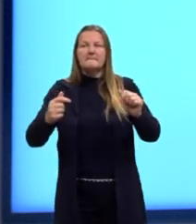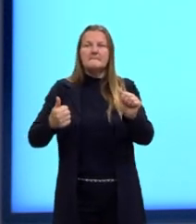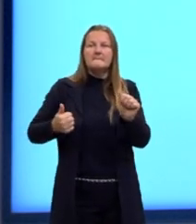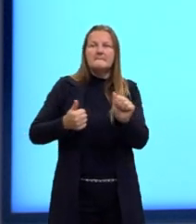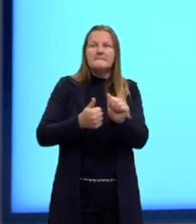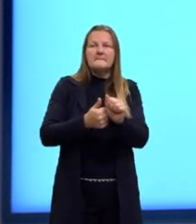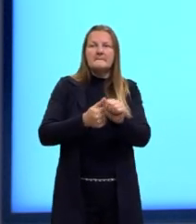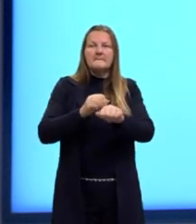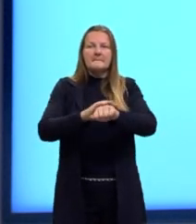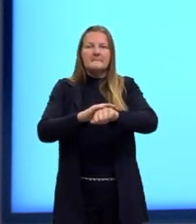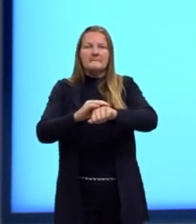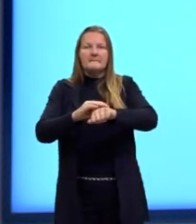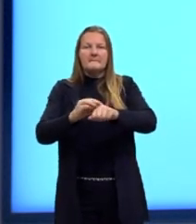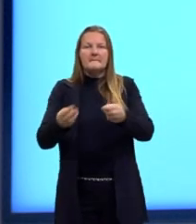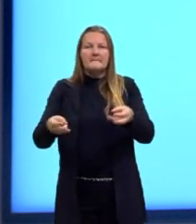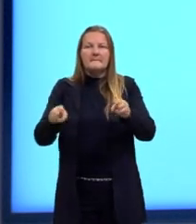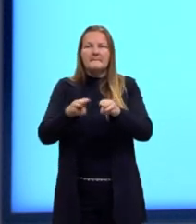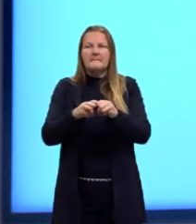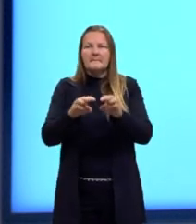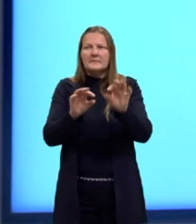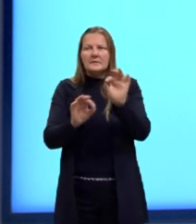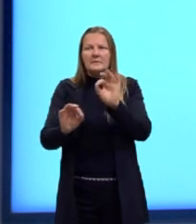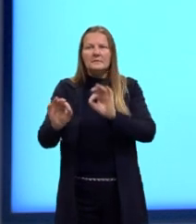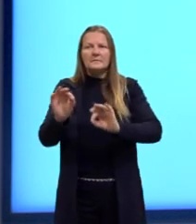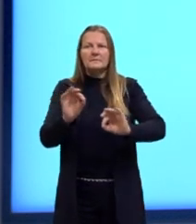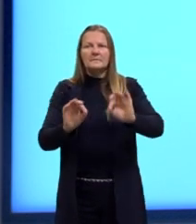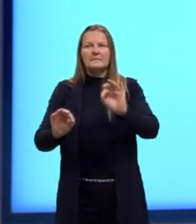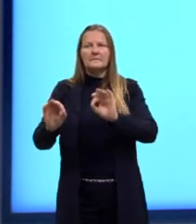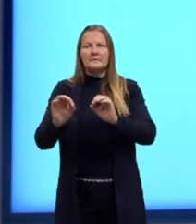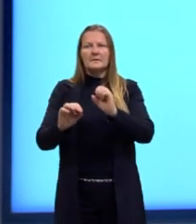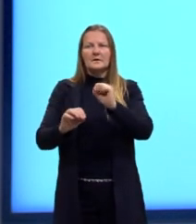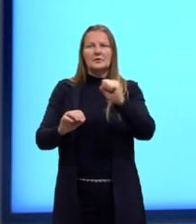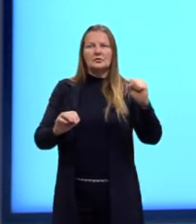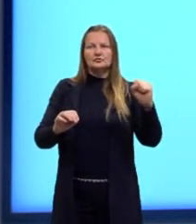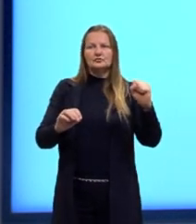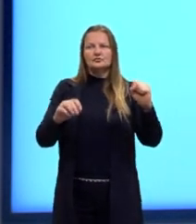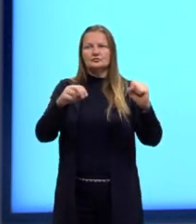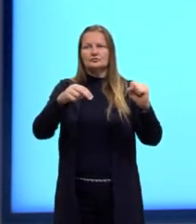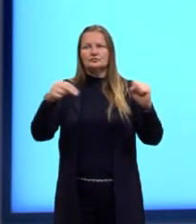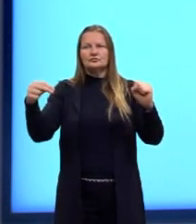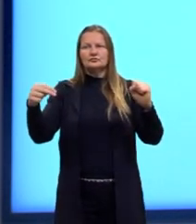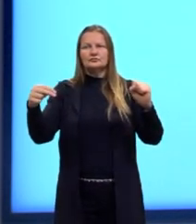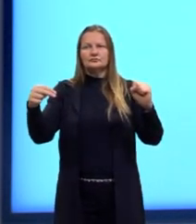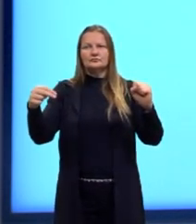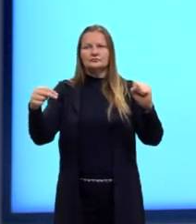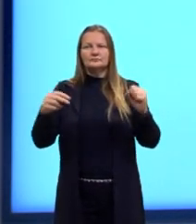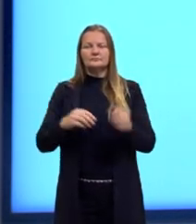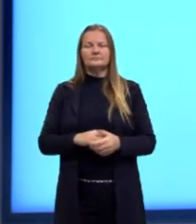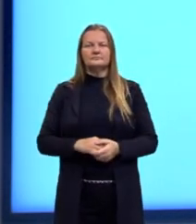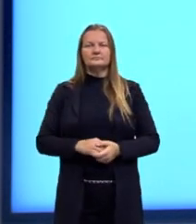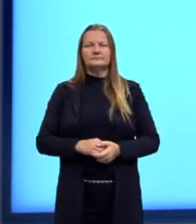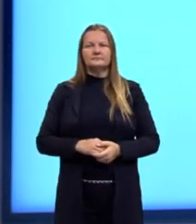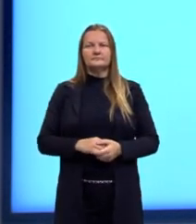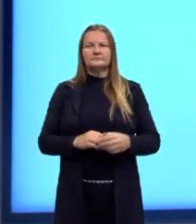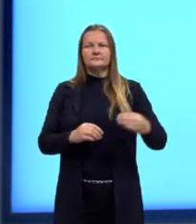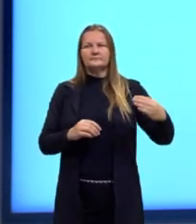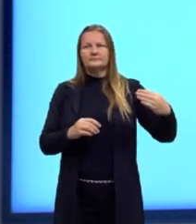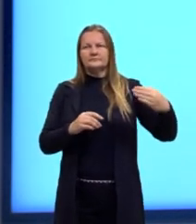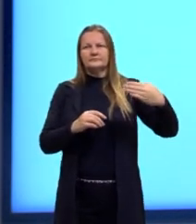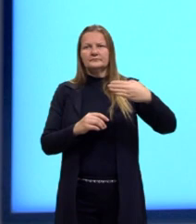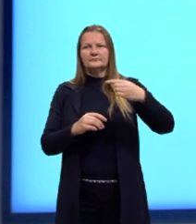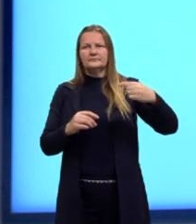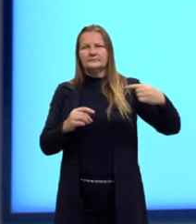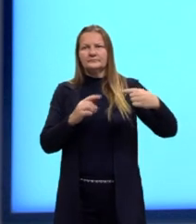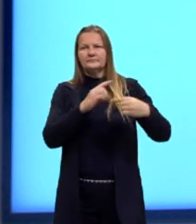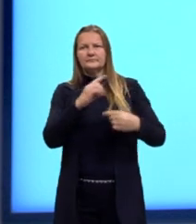já está um pouquinho mais organizado os nossos domínios, né? Eles já estão apontando mais para a direita. Então, aqui,